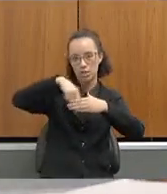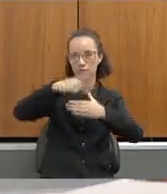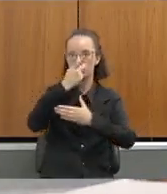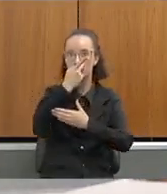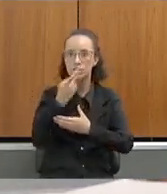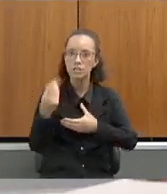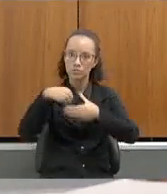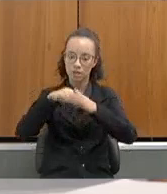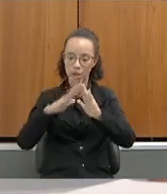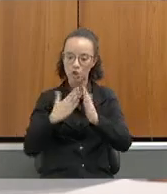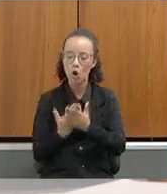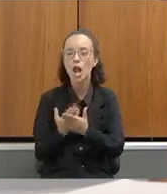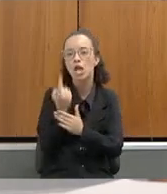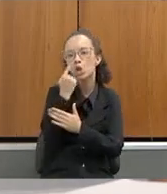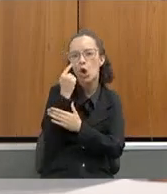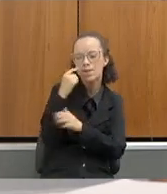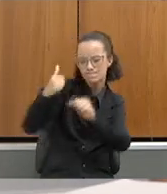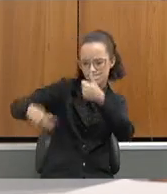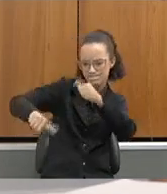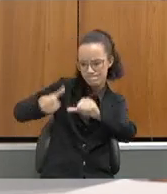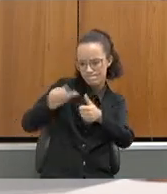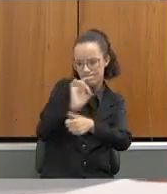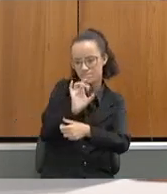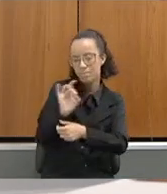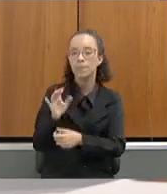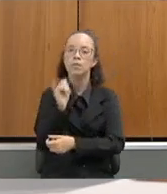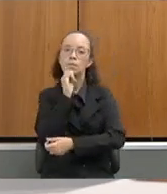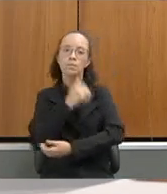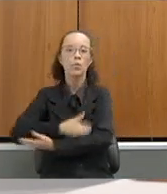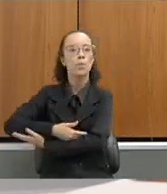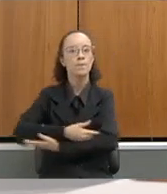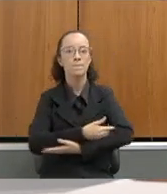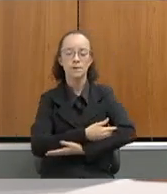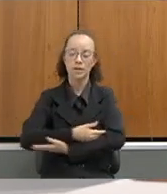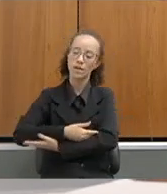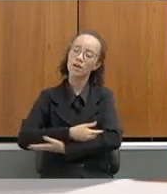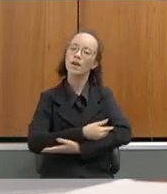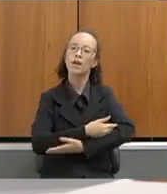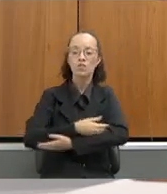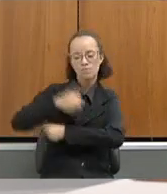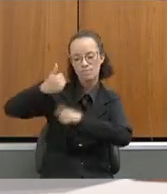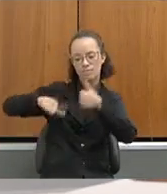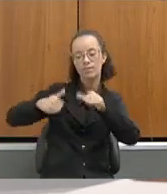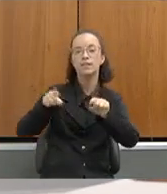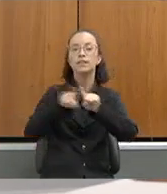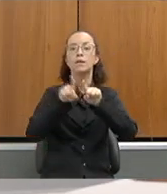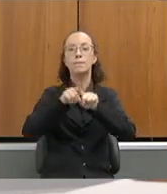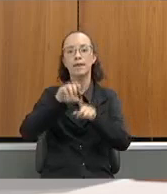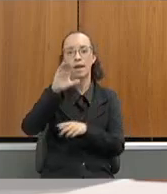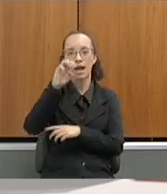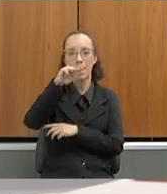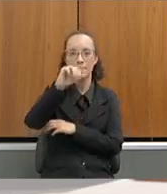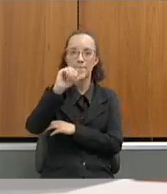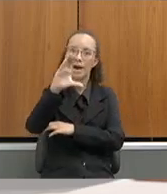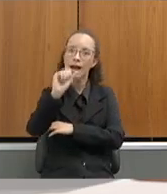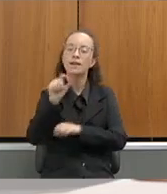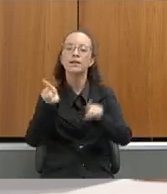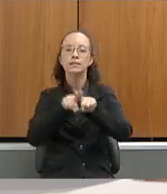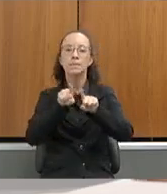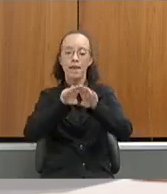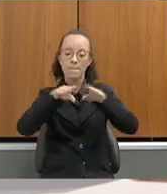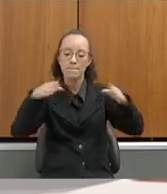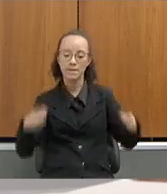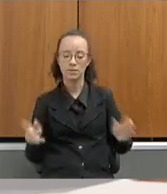estudantes. O bebedeiro acessível torna-se obrigatório em nossas escolas, assim como a maca e a mesa para cadeirantes.